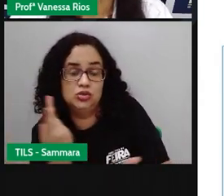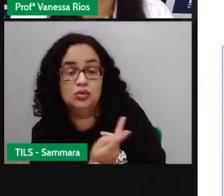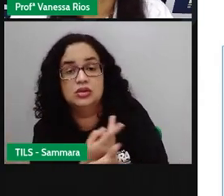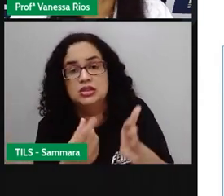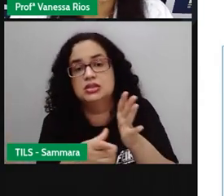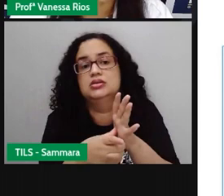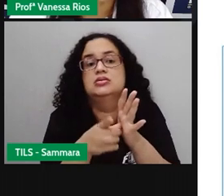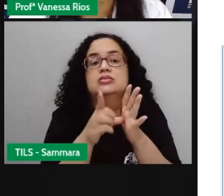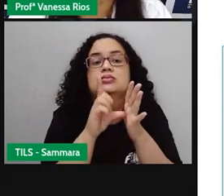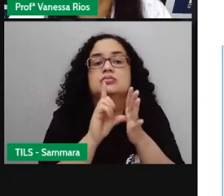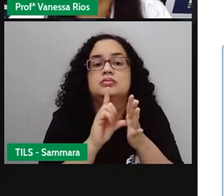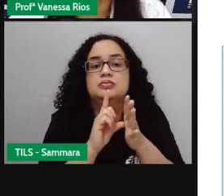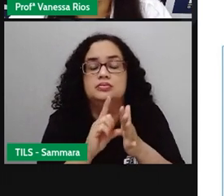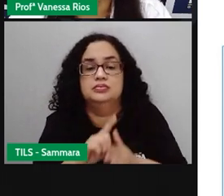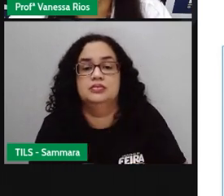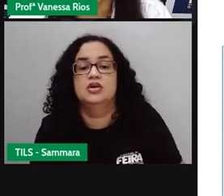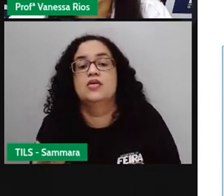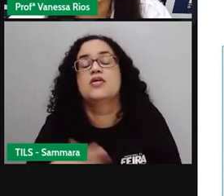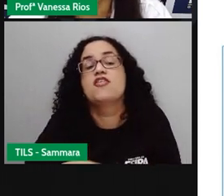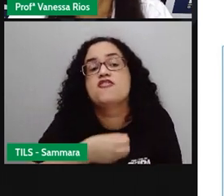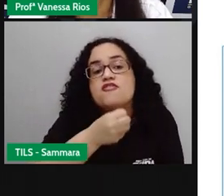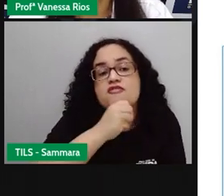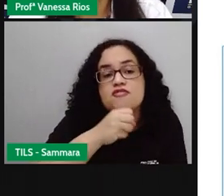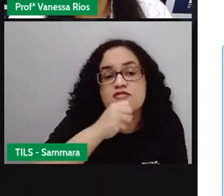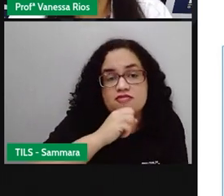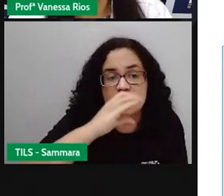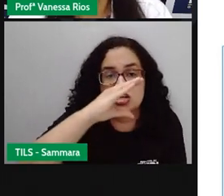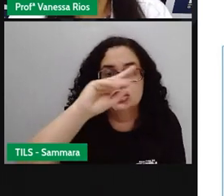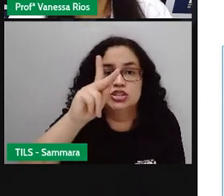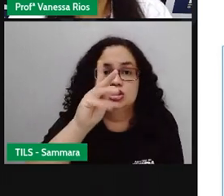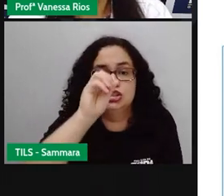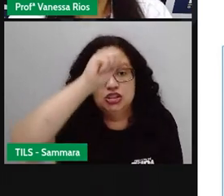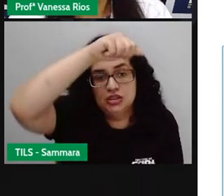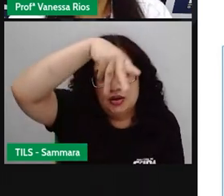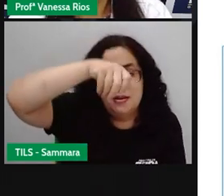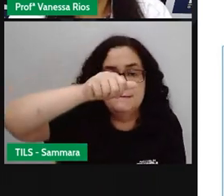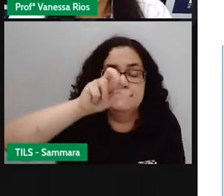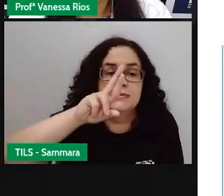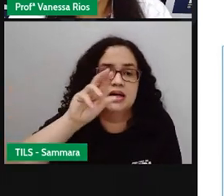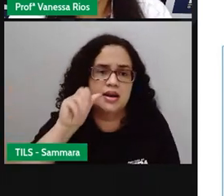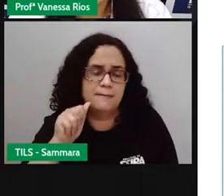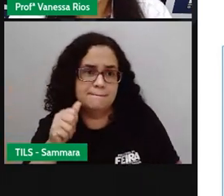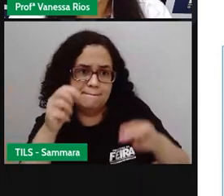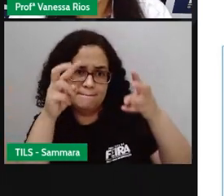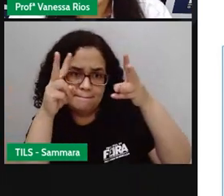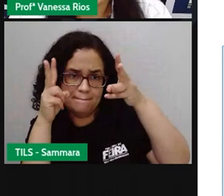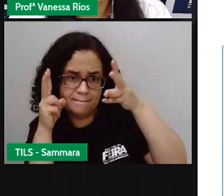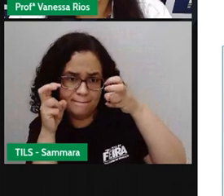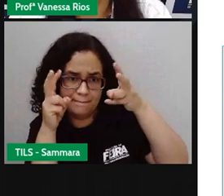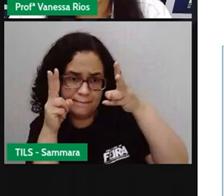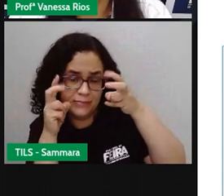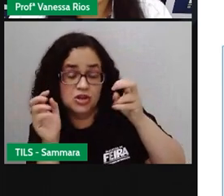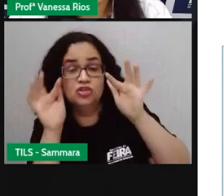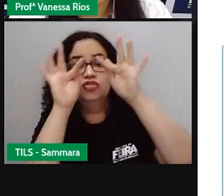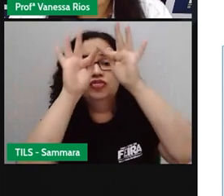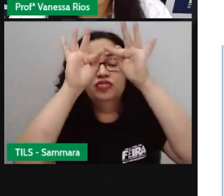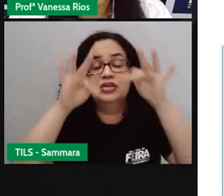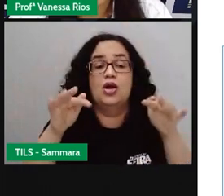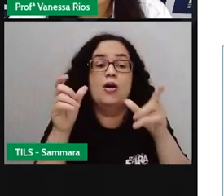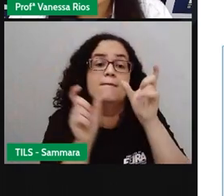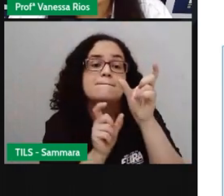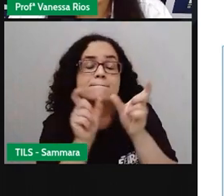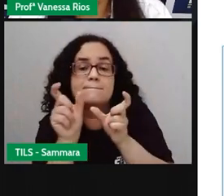Antes de outra coisa. Minha avó me chamara. Percebam aí o final das